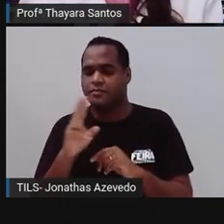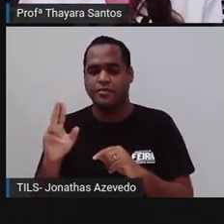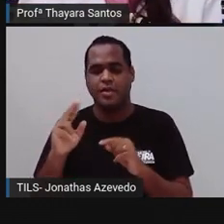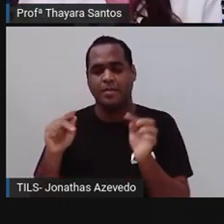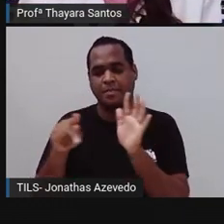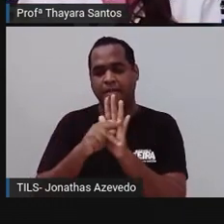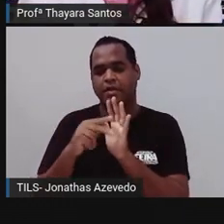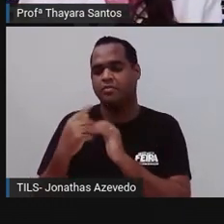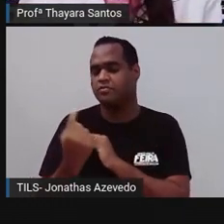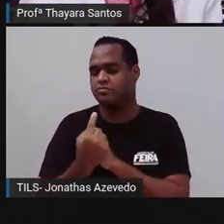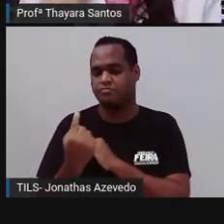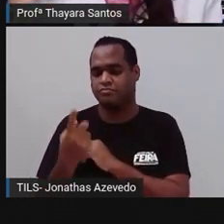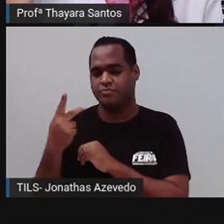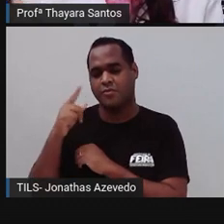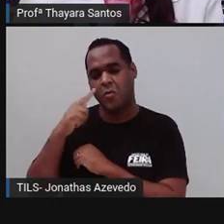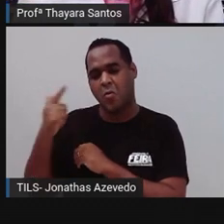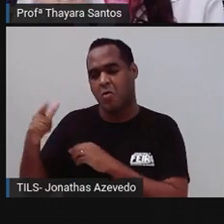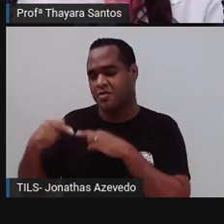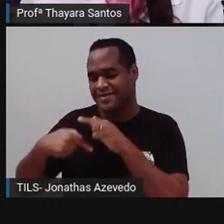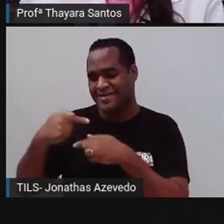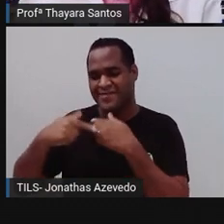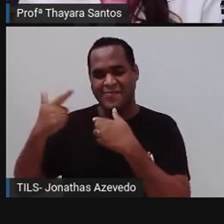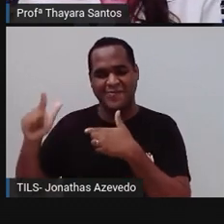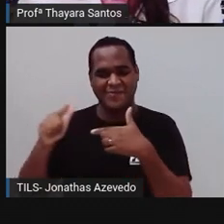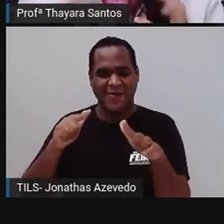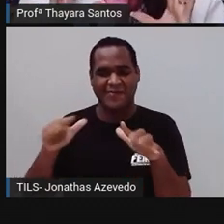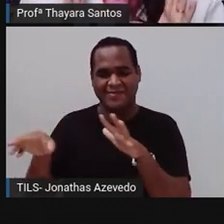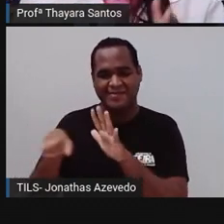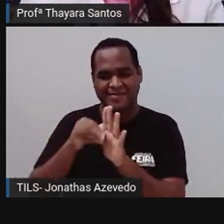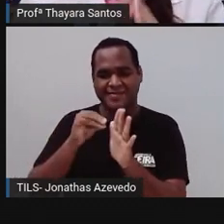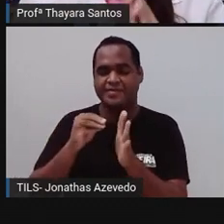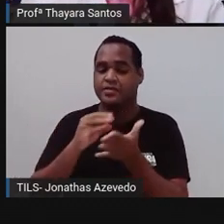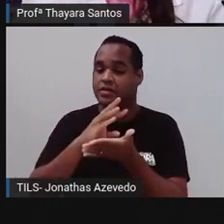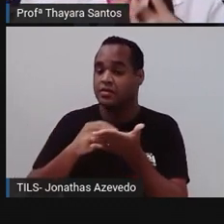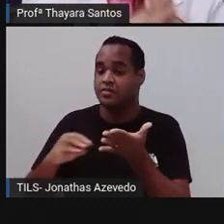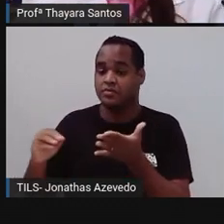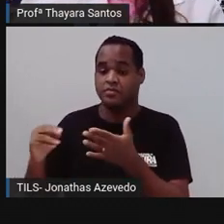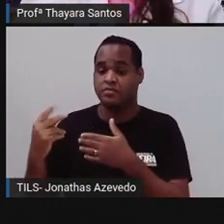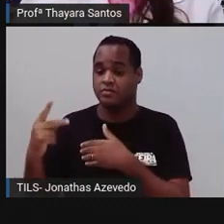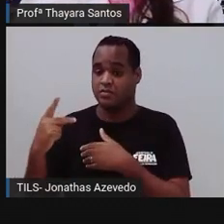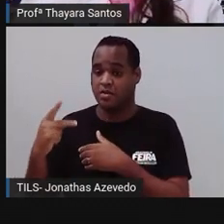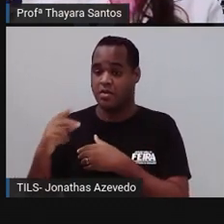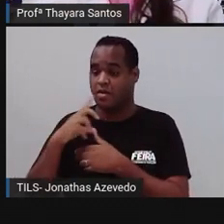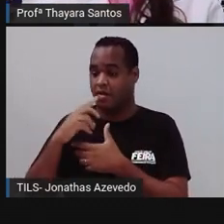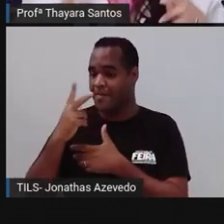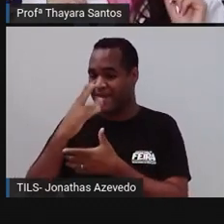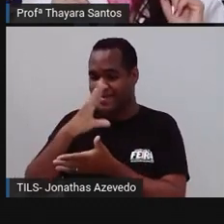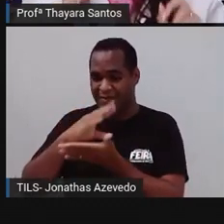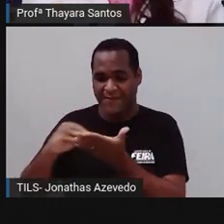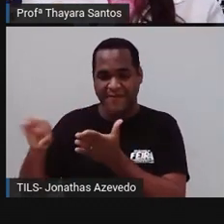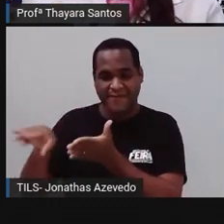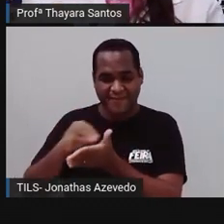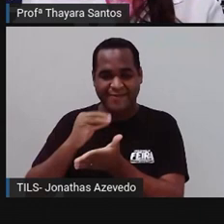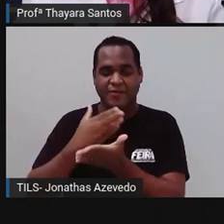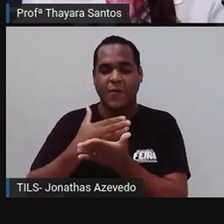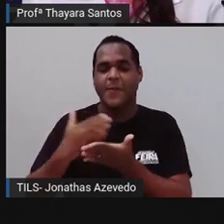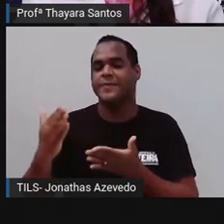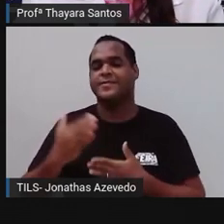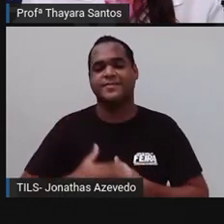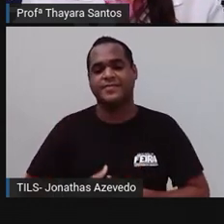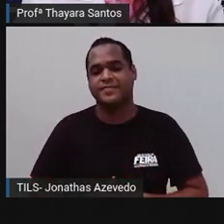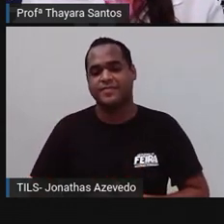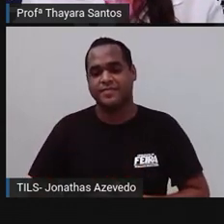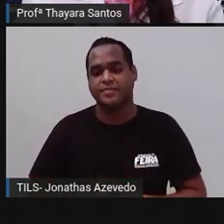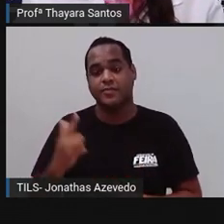outro, sem a participação do material genético de outro que originou ele. Então, ele é um clone daquele que originou. Já no